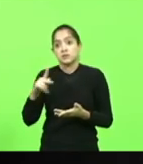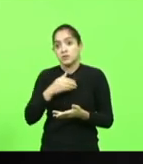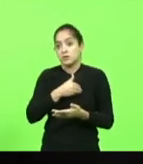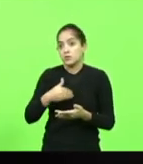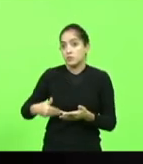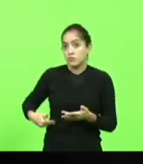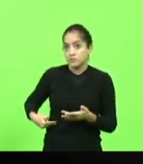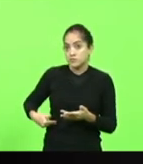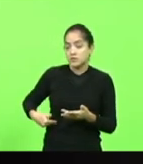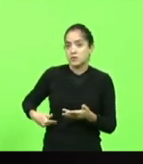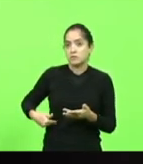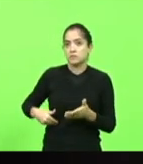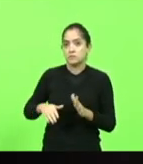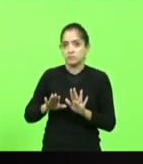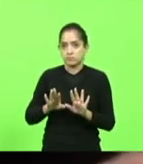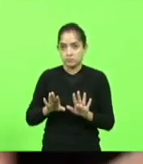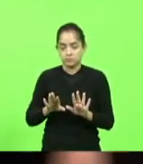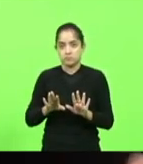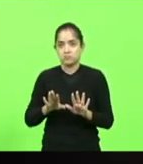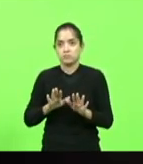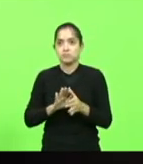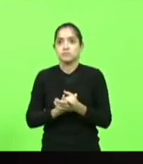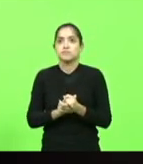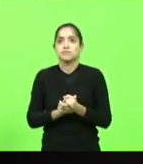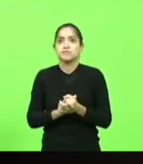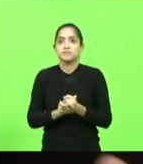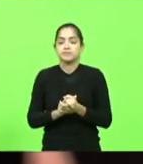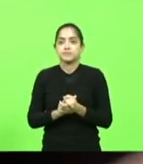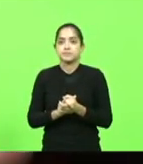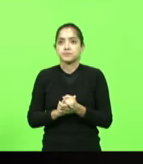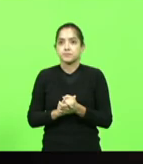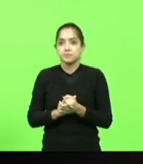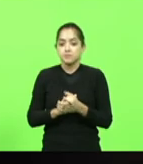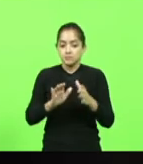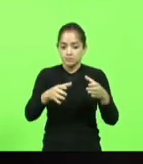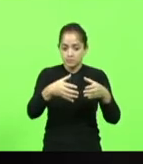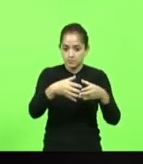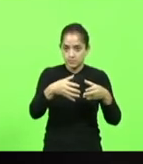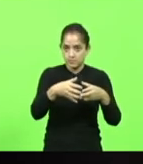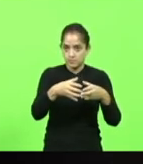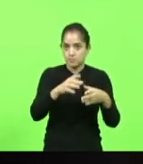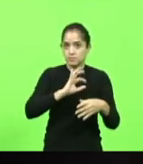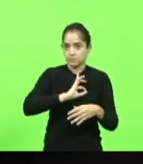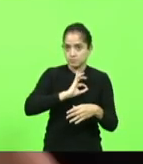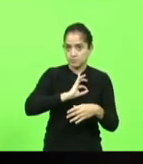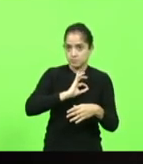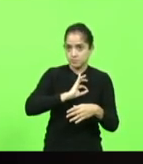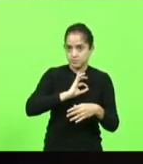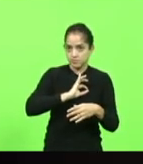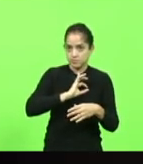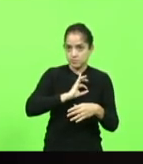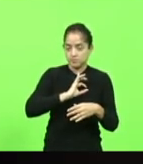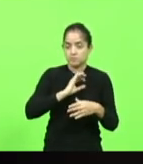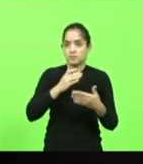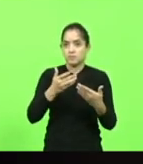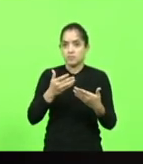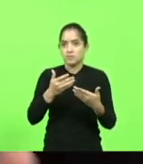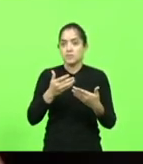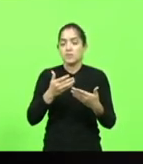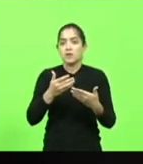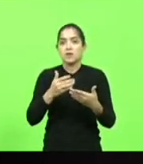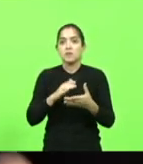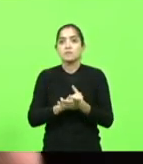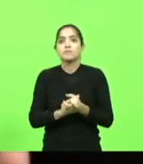despressurização da tropa porque a tropa principalmente os praças estão